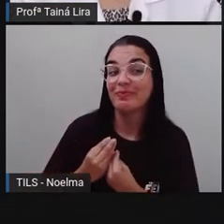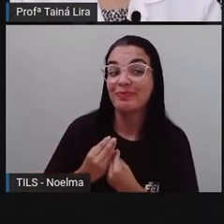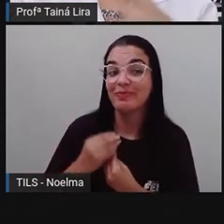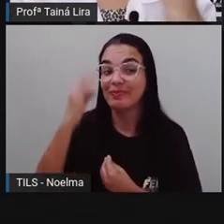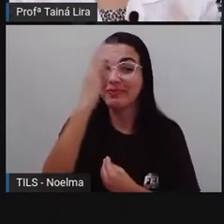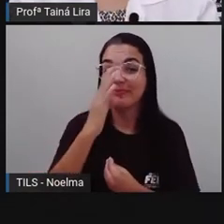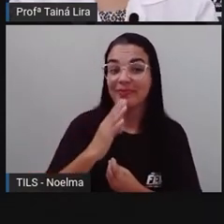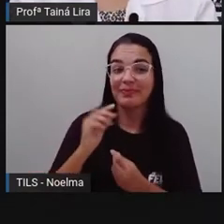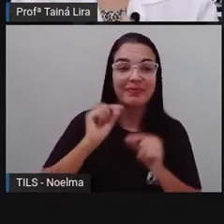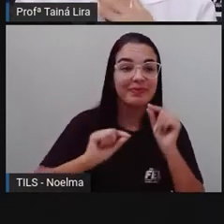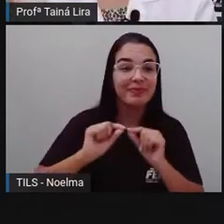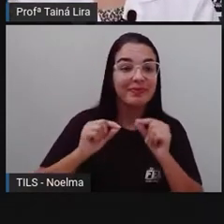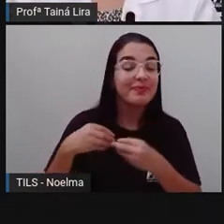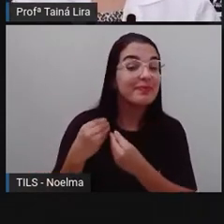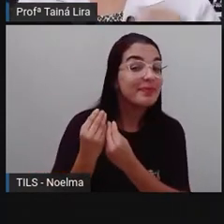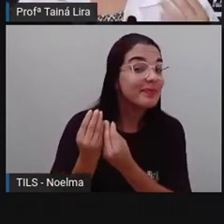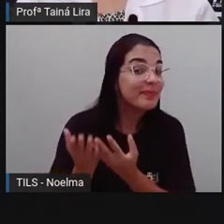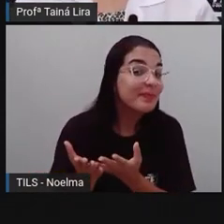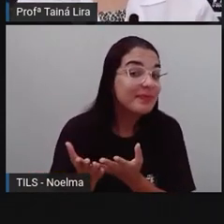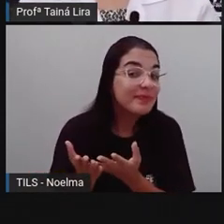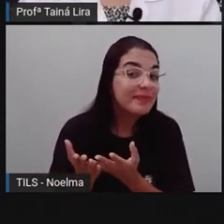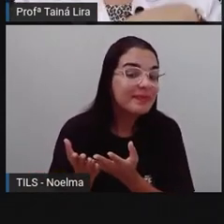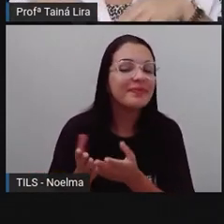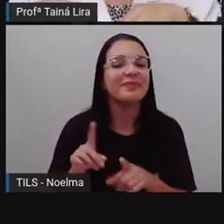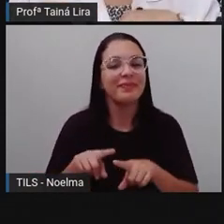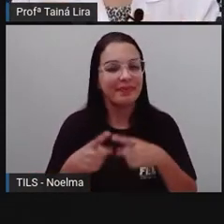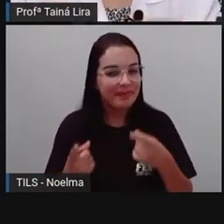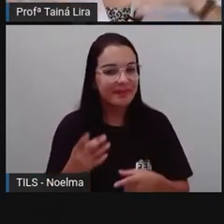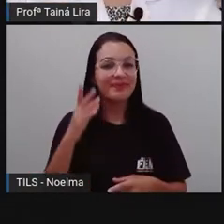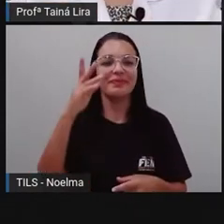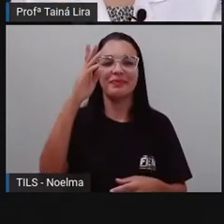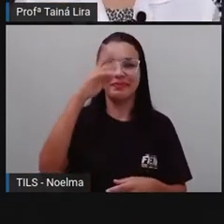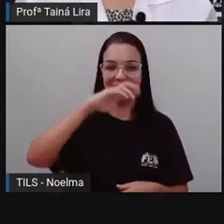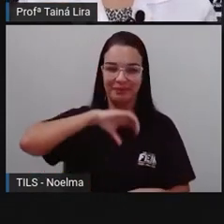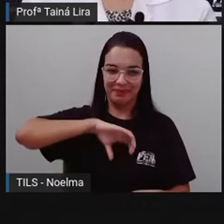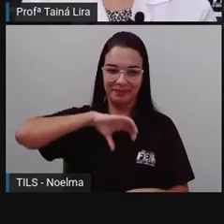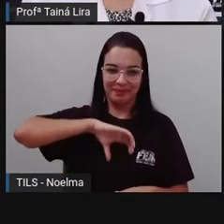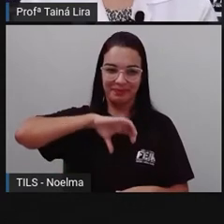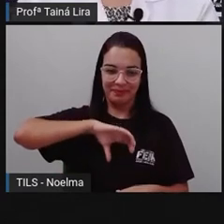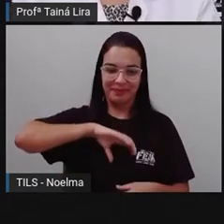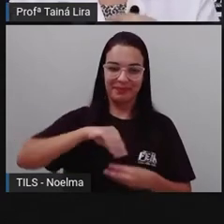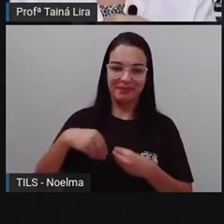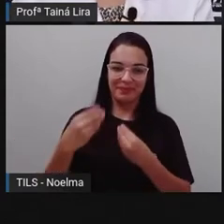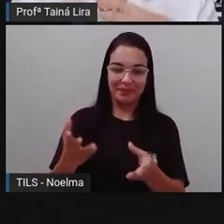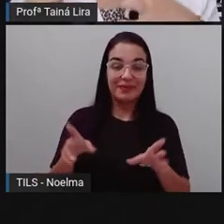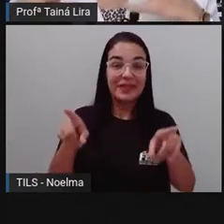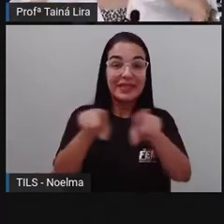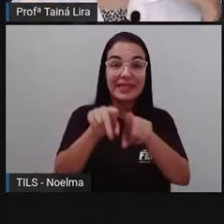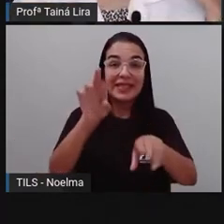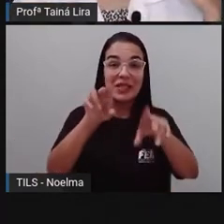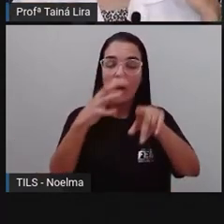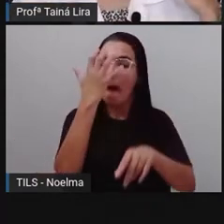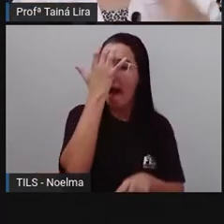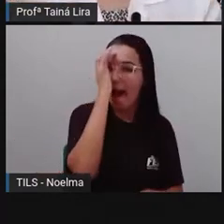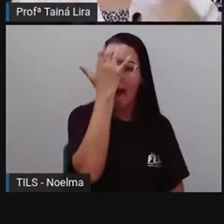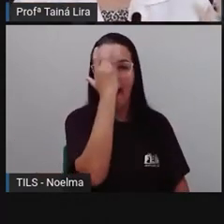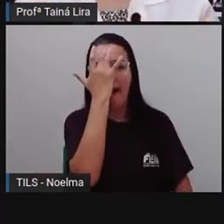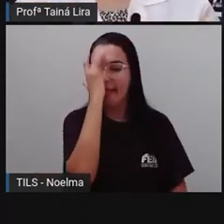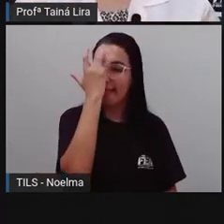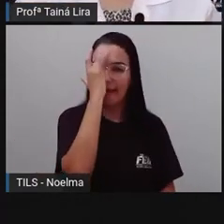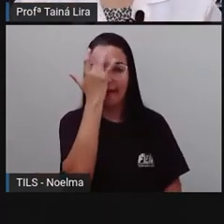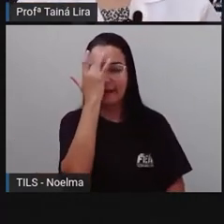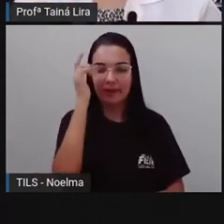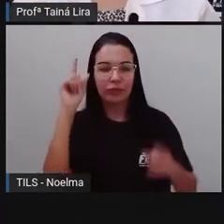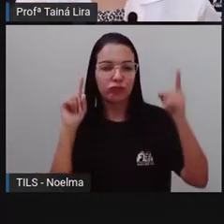micareta é a mesma coisa, né? Que é o carnaval fora de época. Nós temos uma micareta bem famosa. É o maior carnaval fora de época do